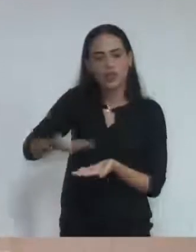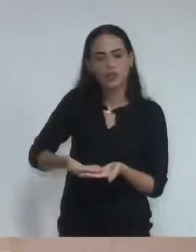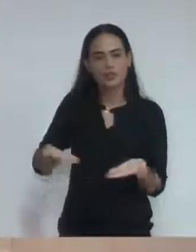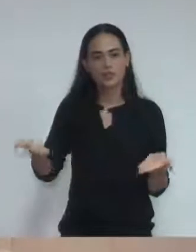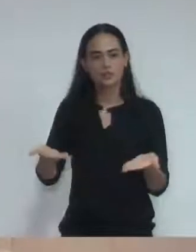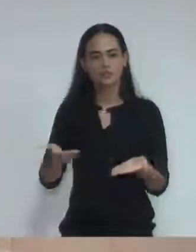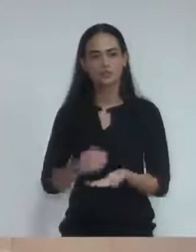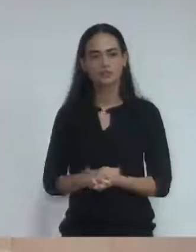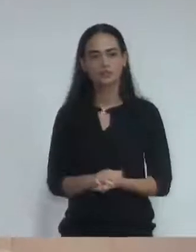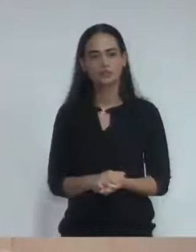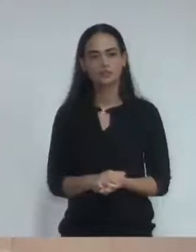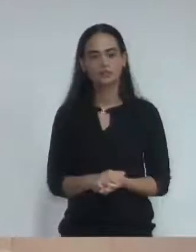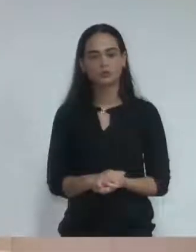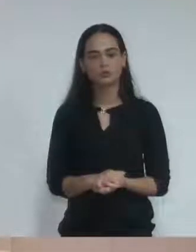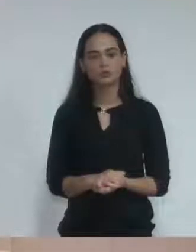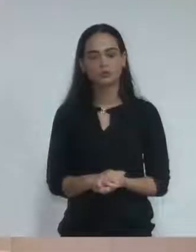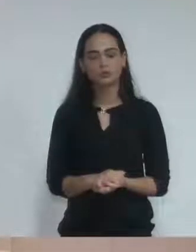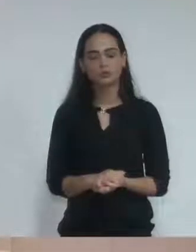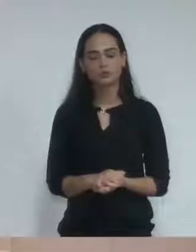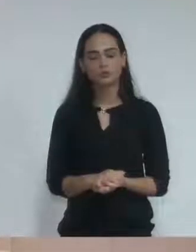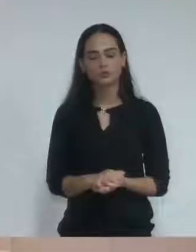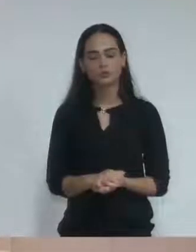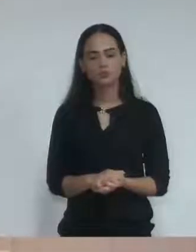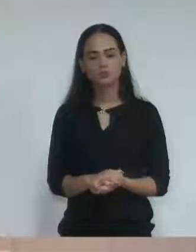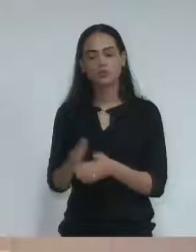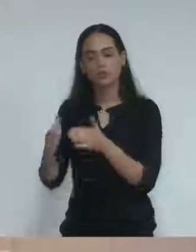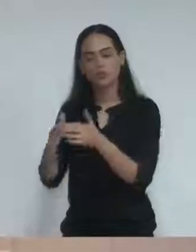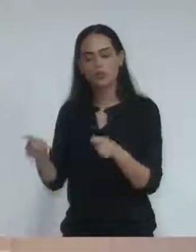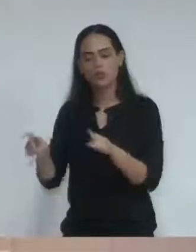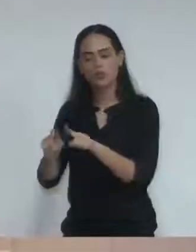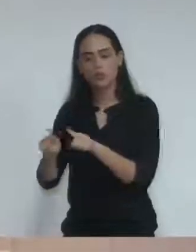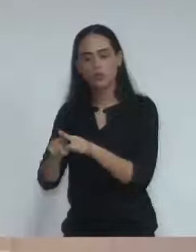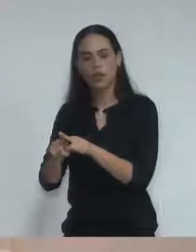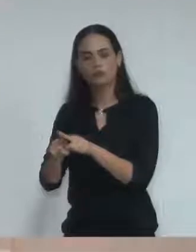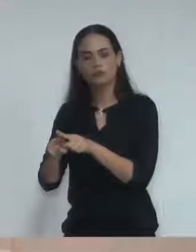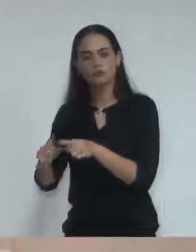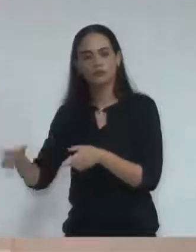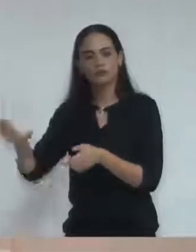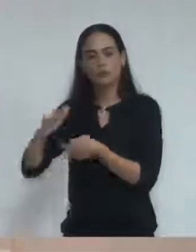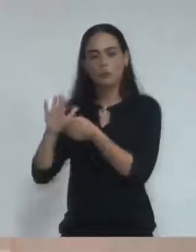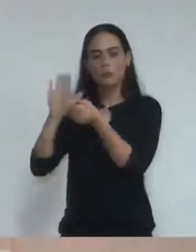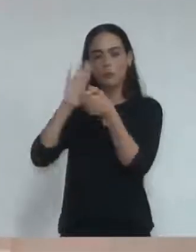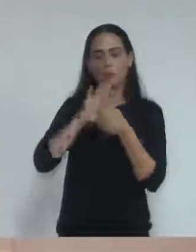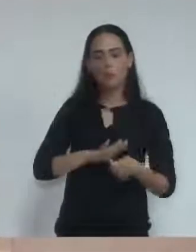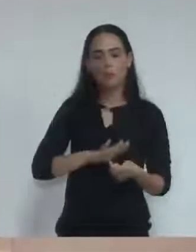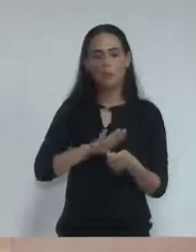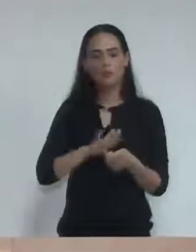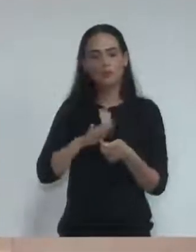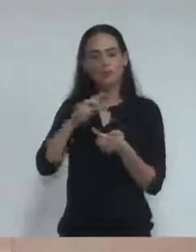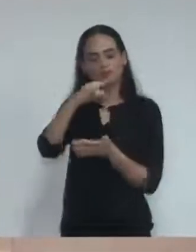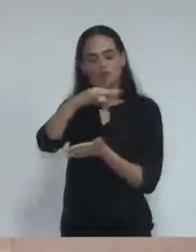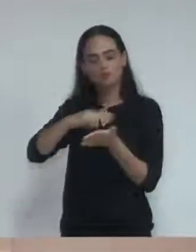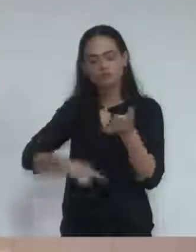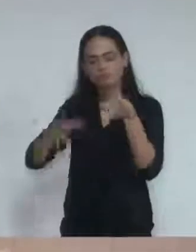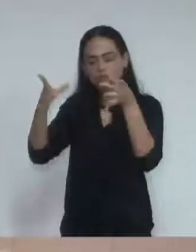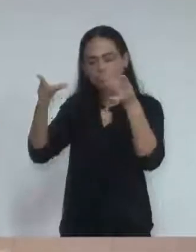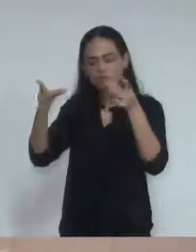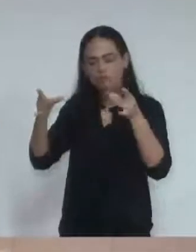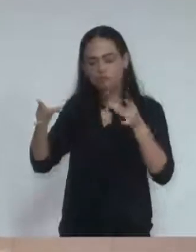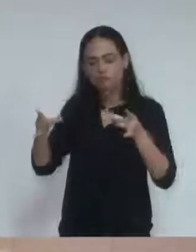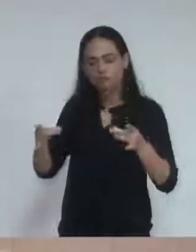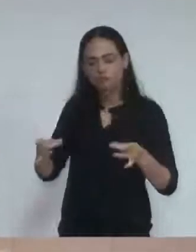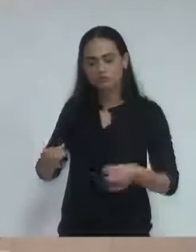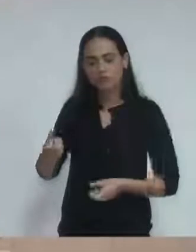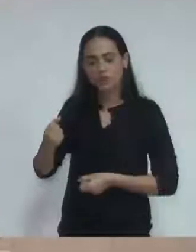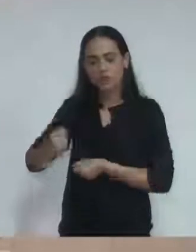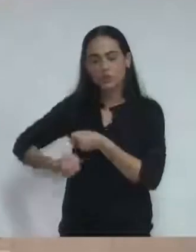até a presente data. Enviar detalhados os recibos e comprovantes referentes ao pronto pagamento e pequenas despesas nos anos